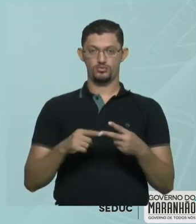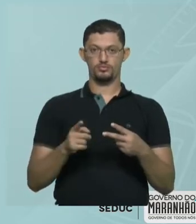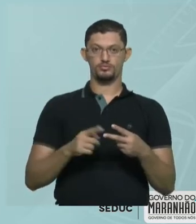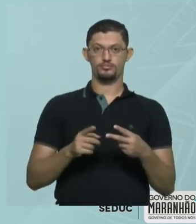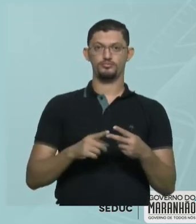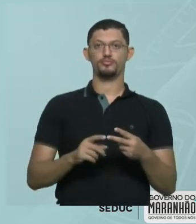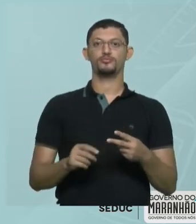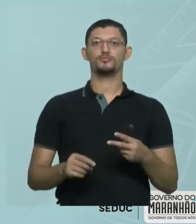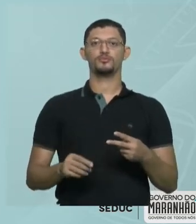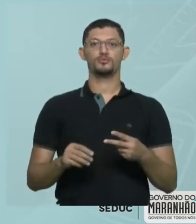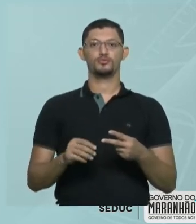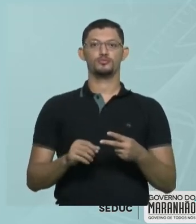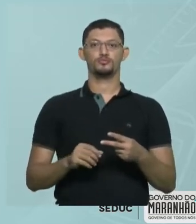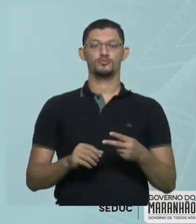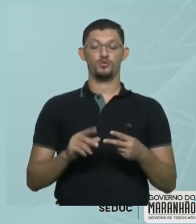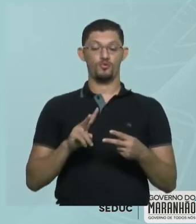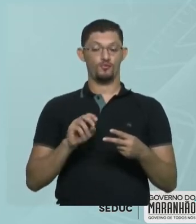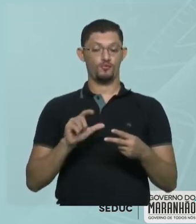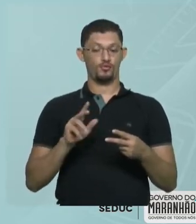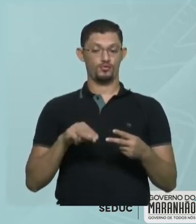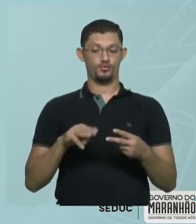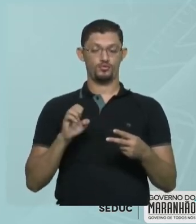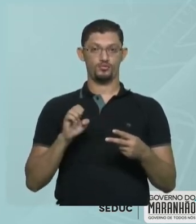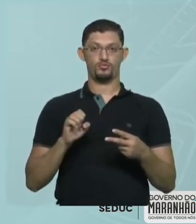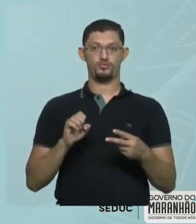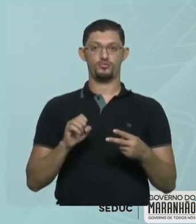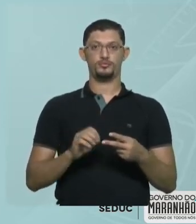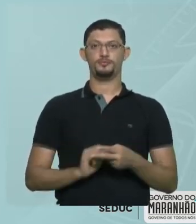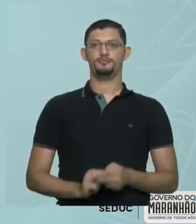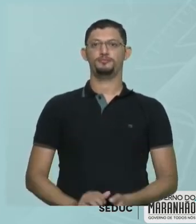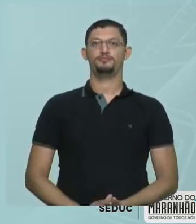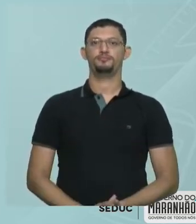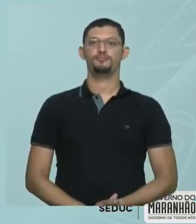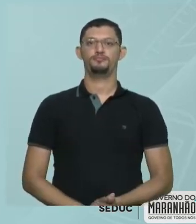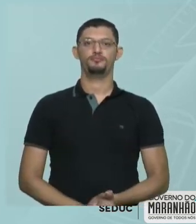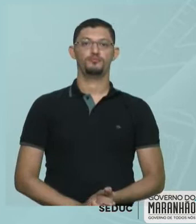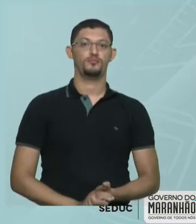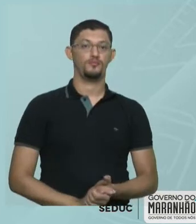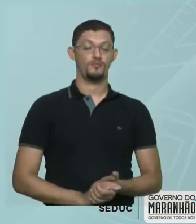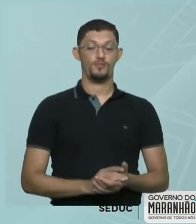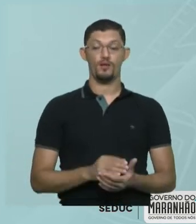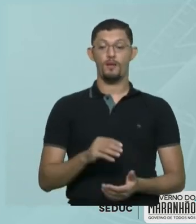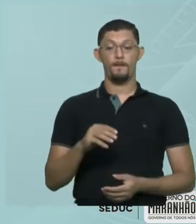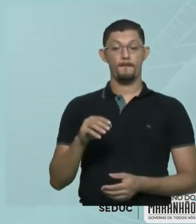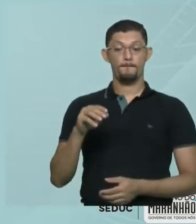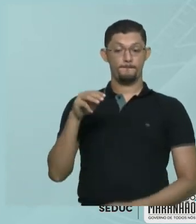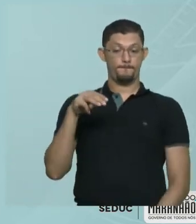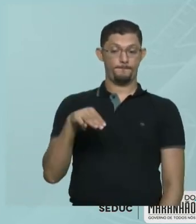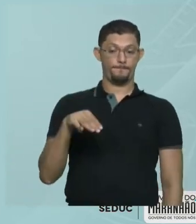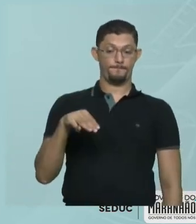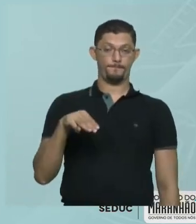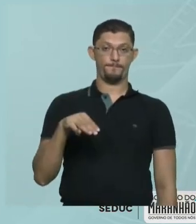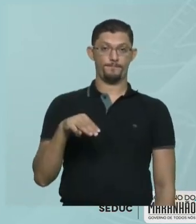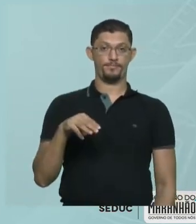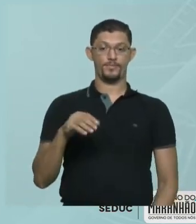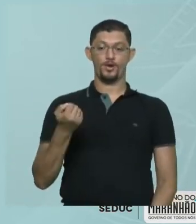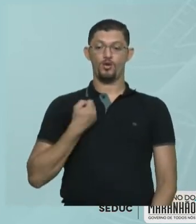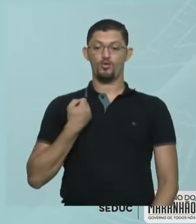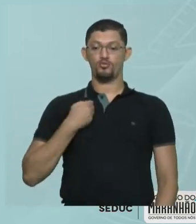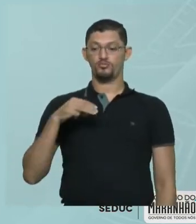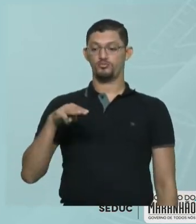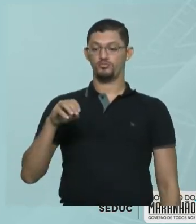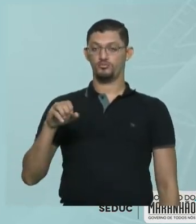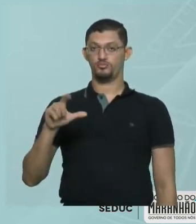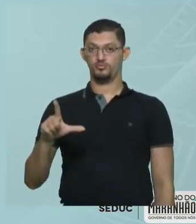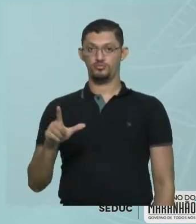Molaridade é o quê? Molaridade, você sabe que molaridade é o número de mols pelo volume da solução. Então